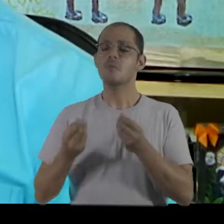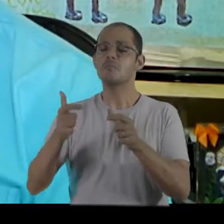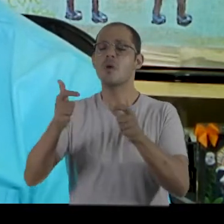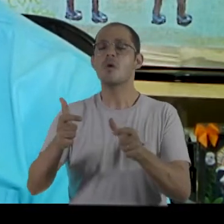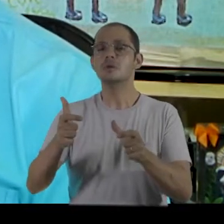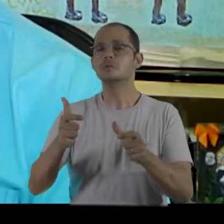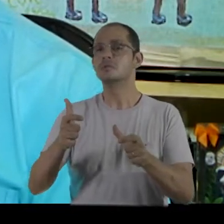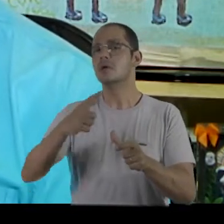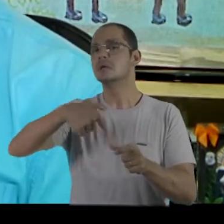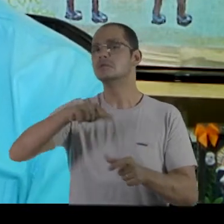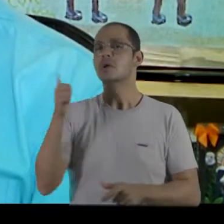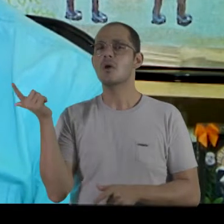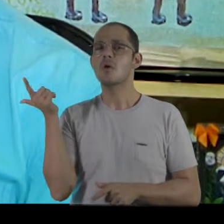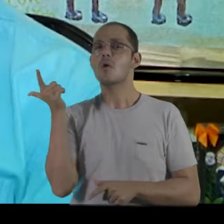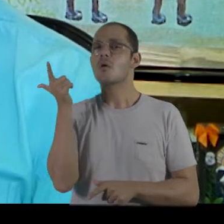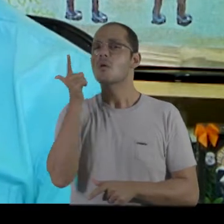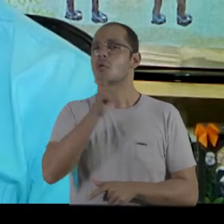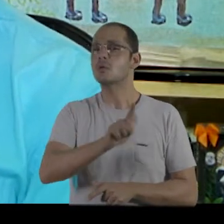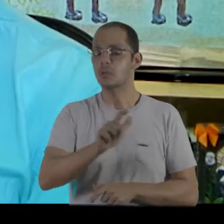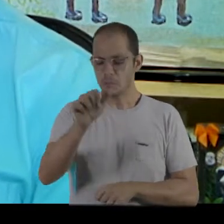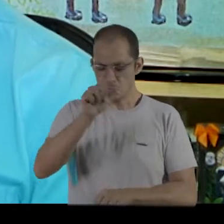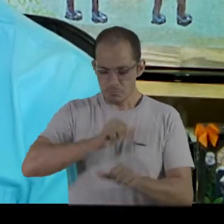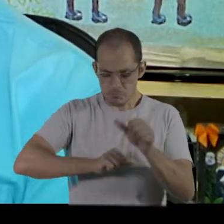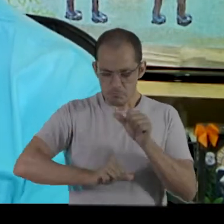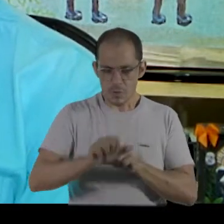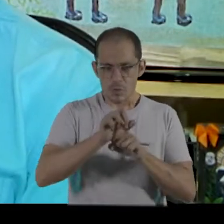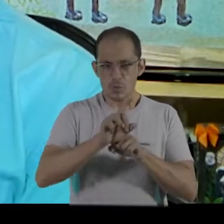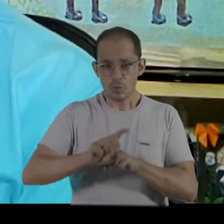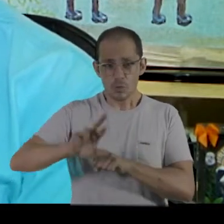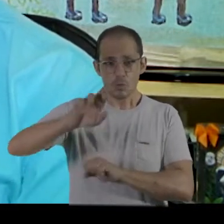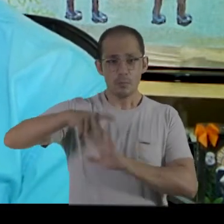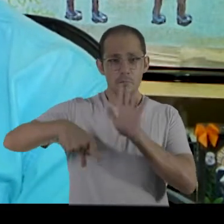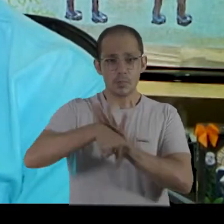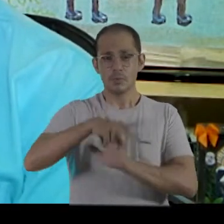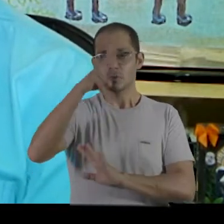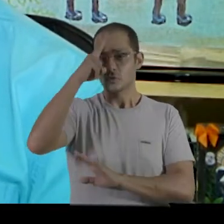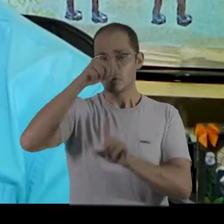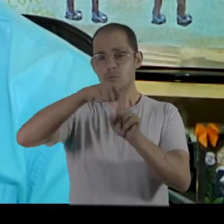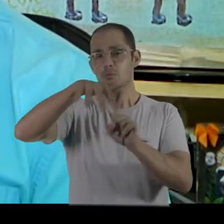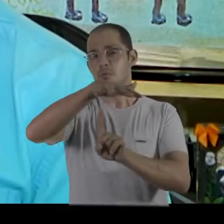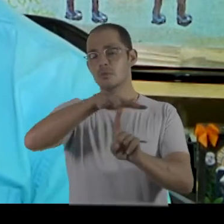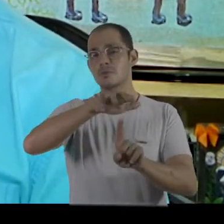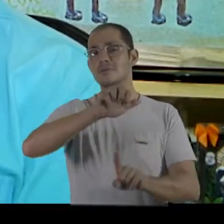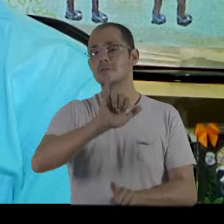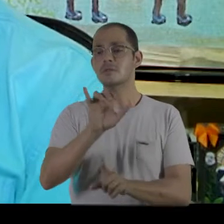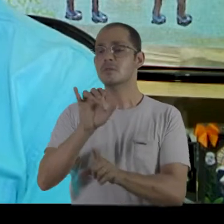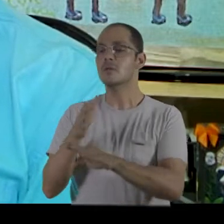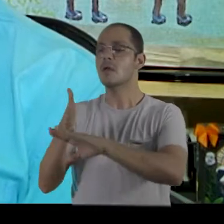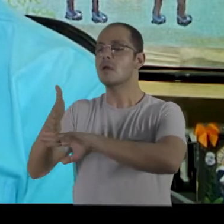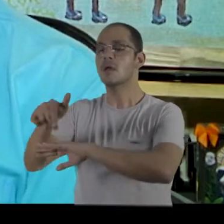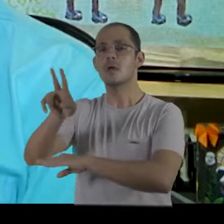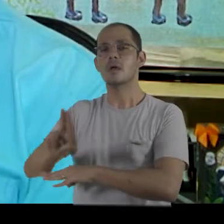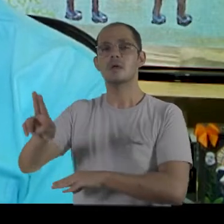a oportunidade de nos transformarmos em doutor da história social, se não fosse através do